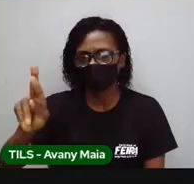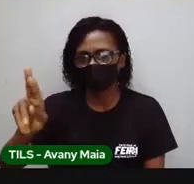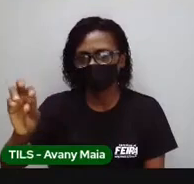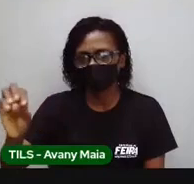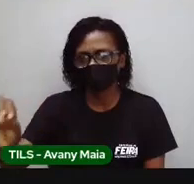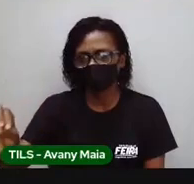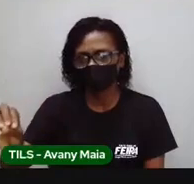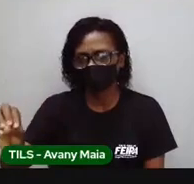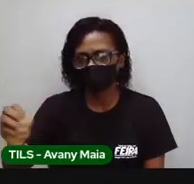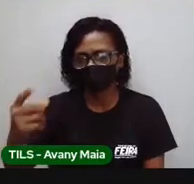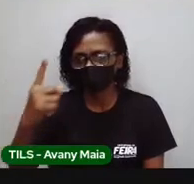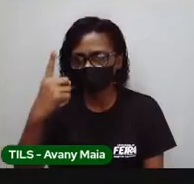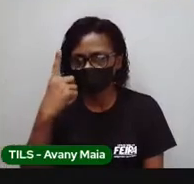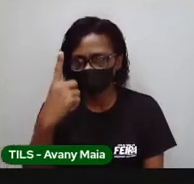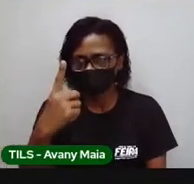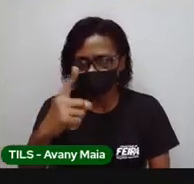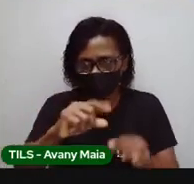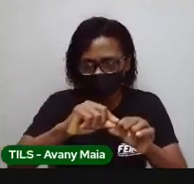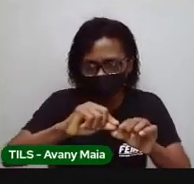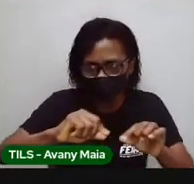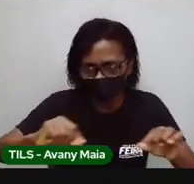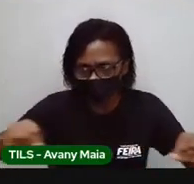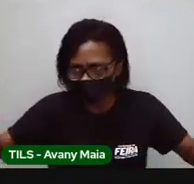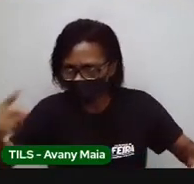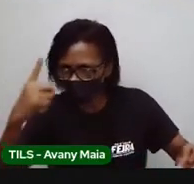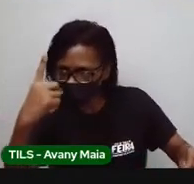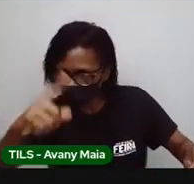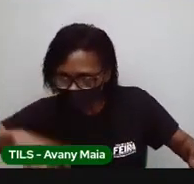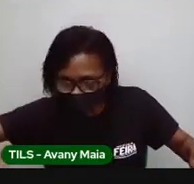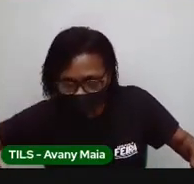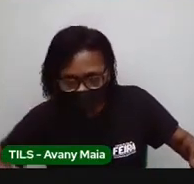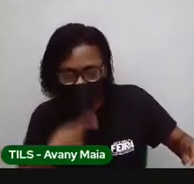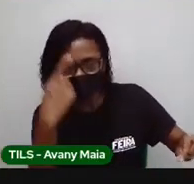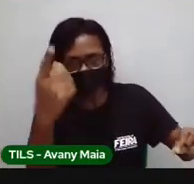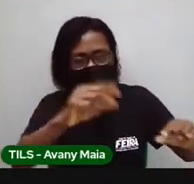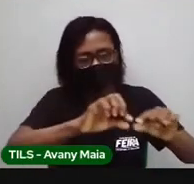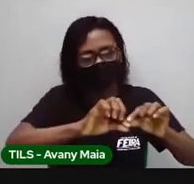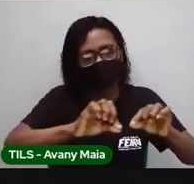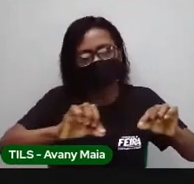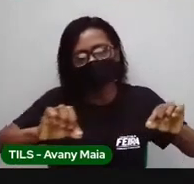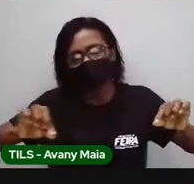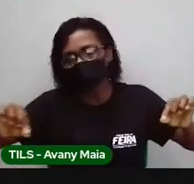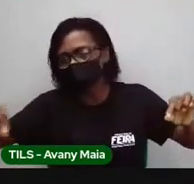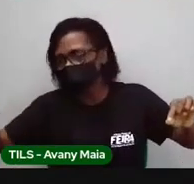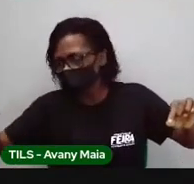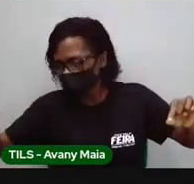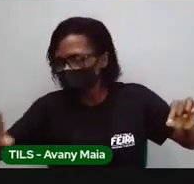apareceu esse quilo, apareceu a letrinha K, tem a ver com mil. Tá bom?